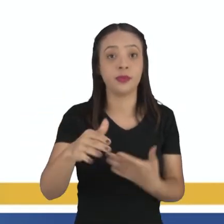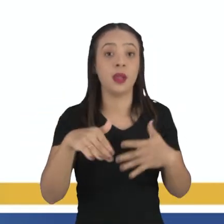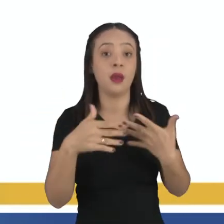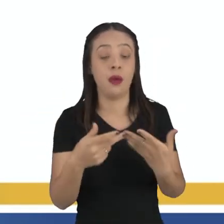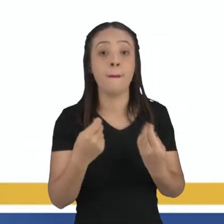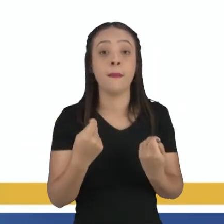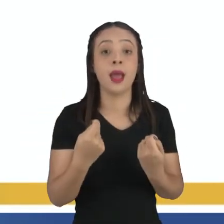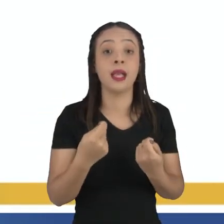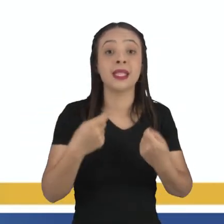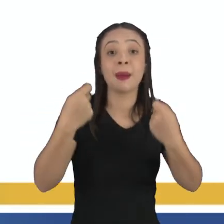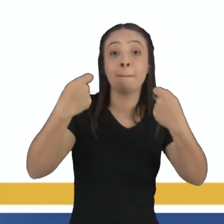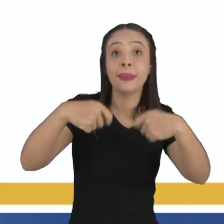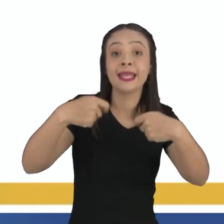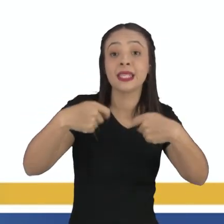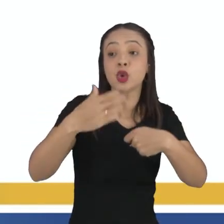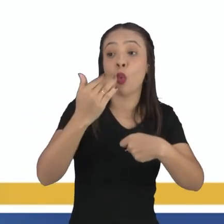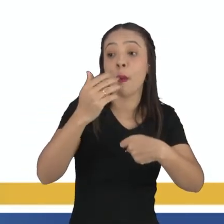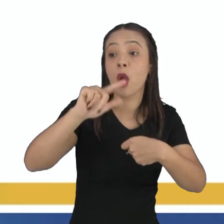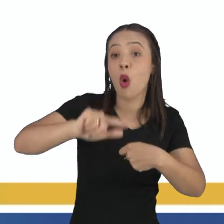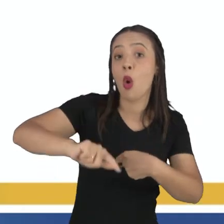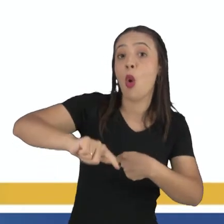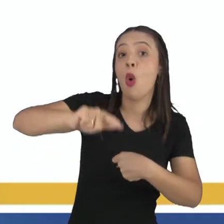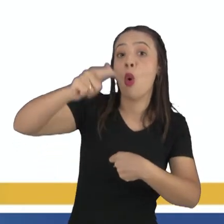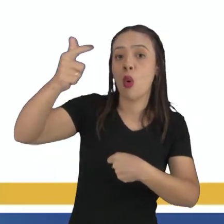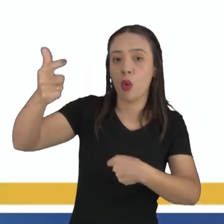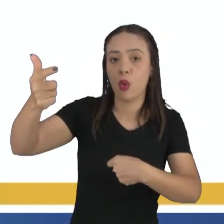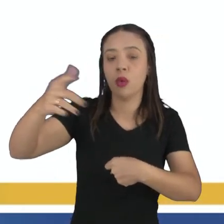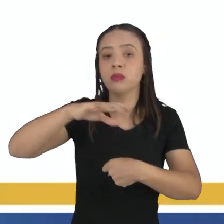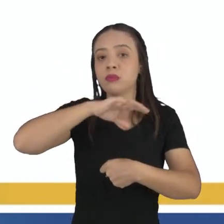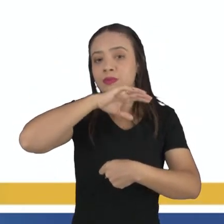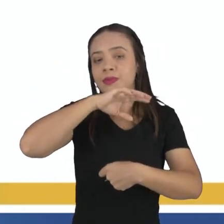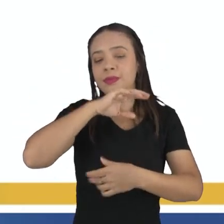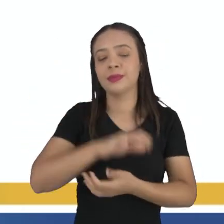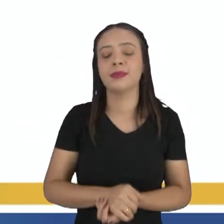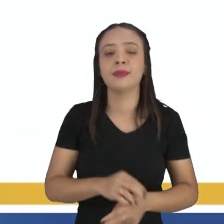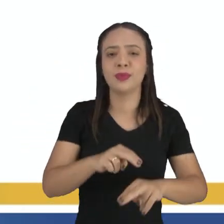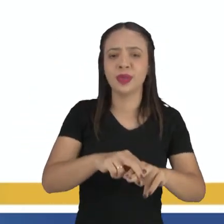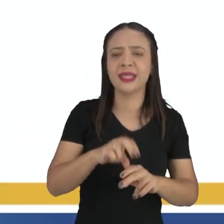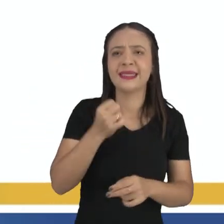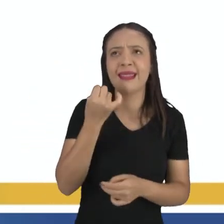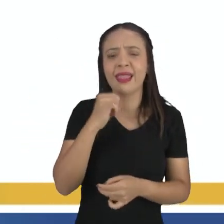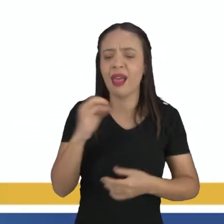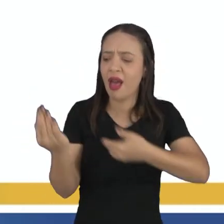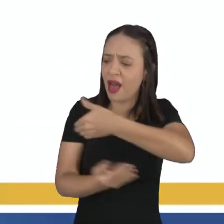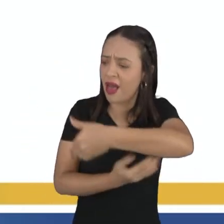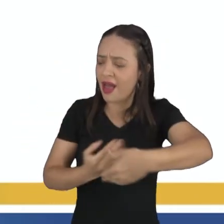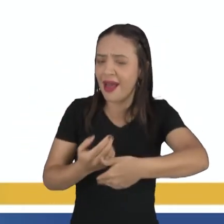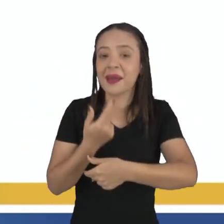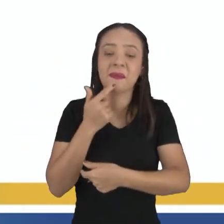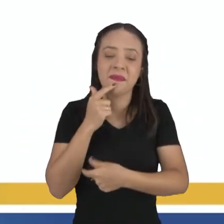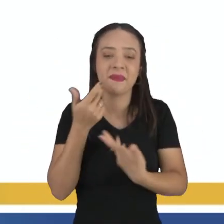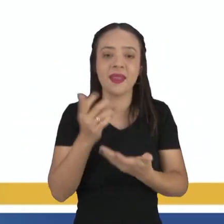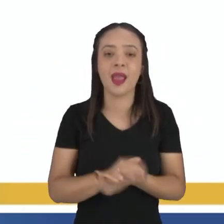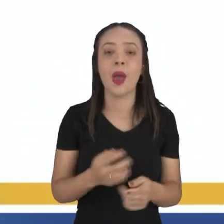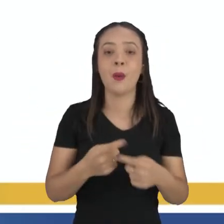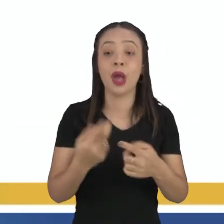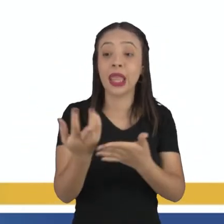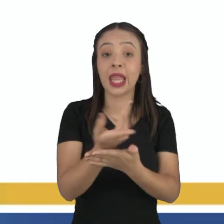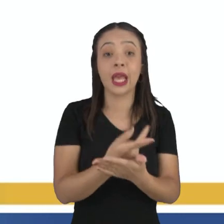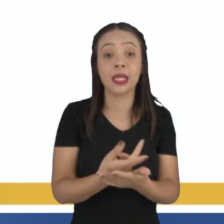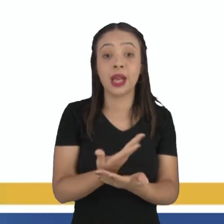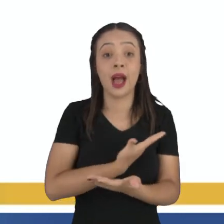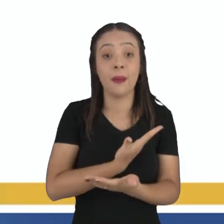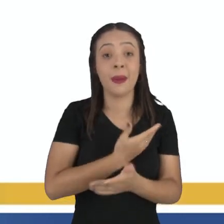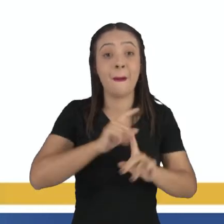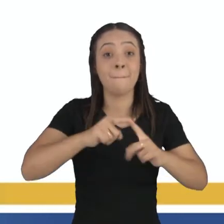de outros animais, inclusive esponjas do mar. Então, é engraçado você ver essa relação no ecossistema e, no desenho, ambos serem melhores